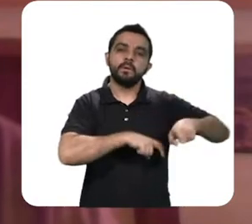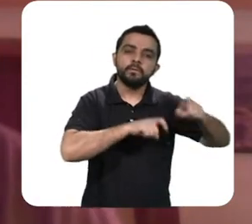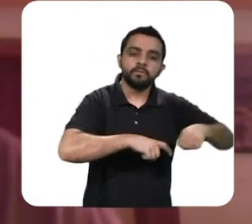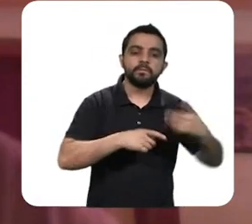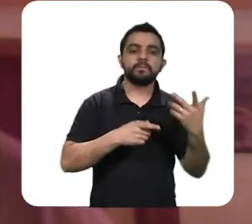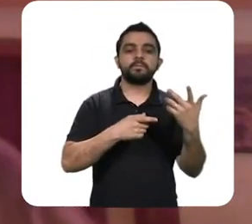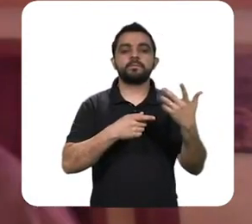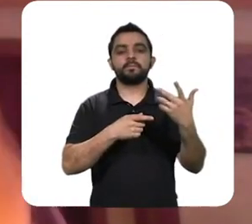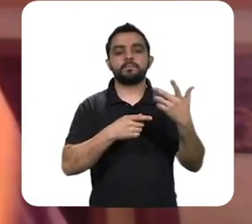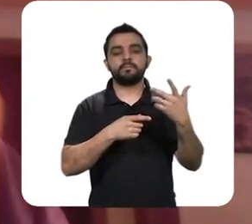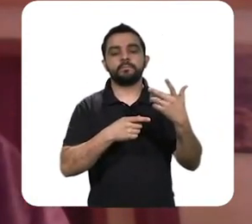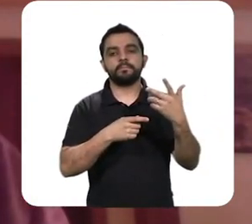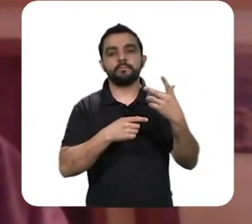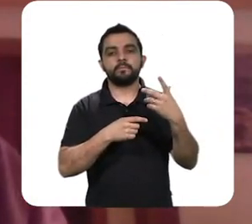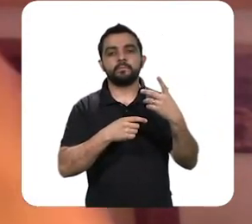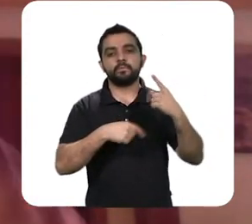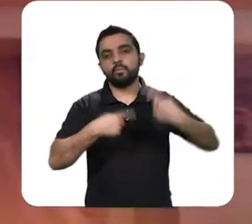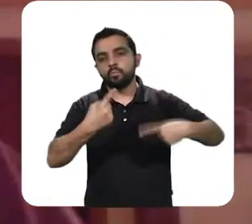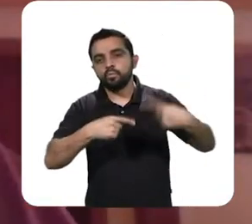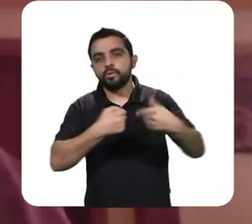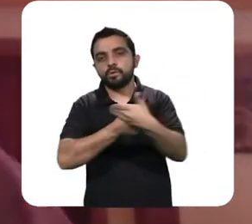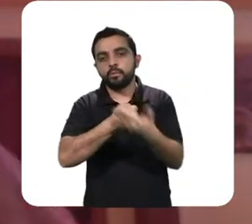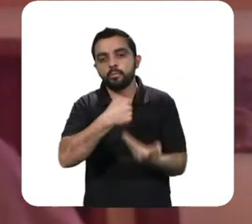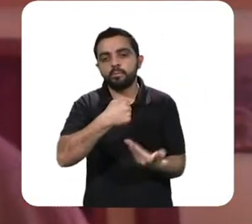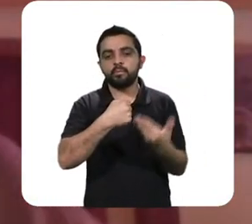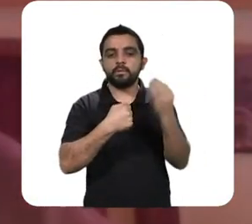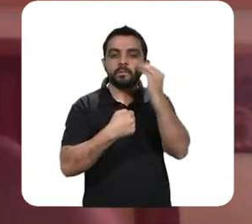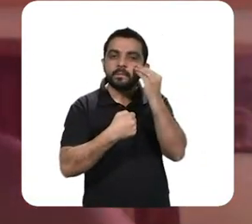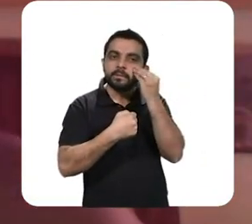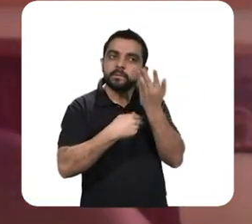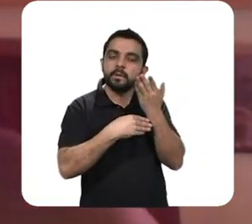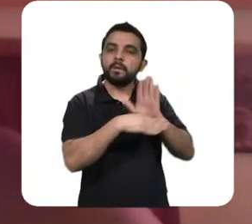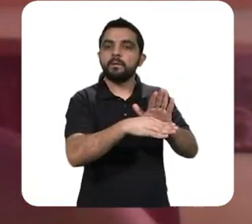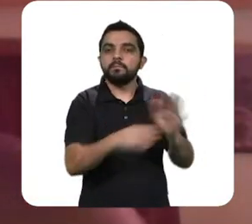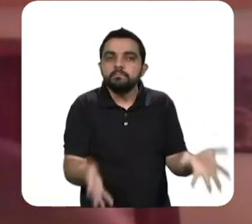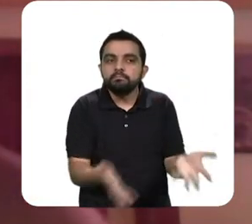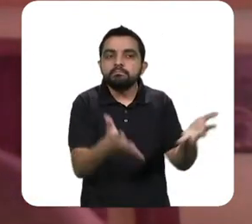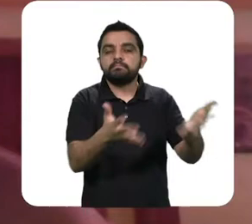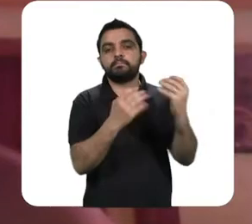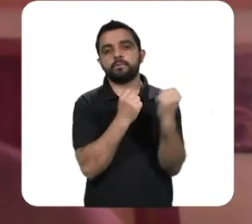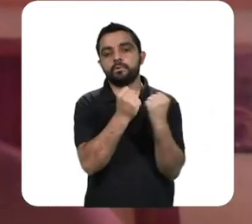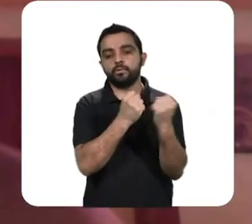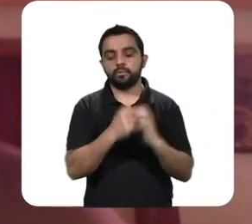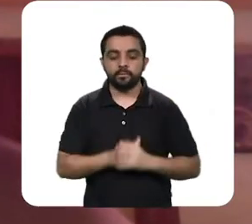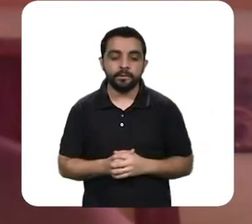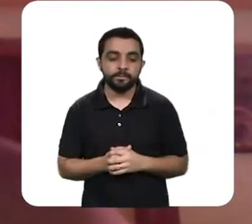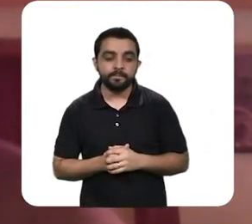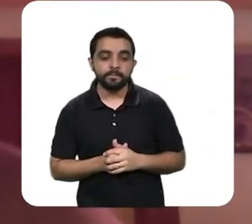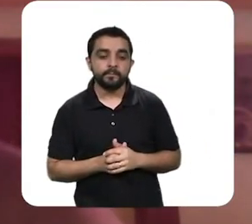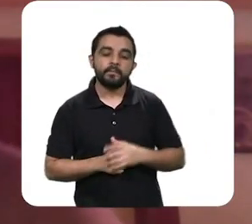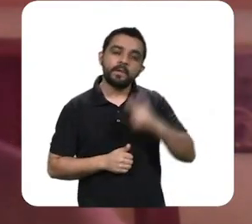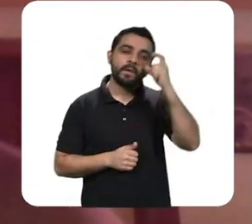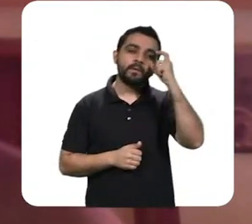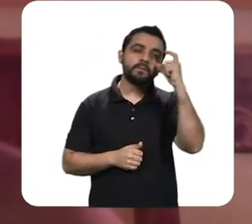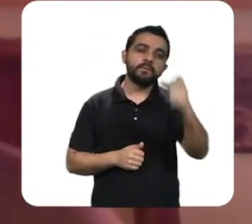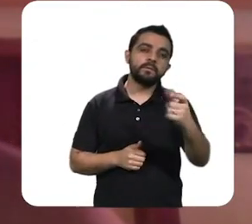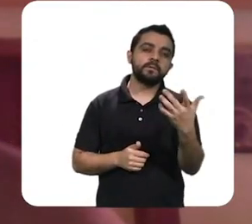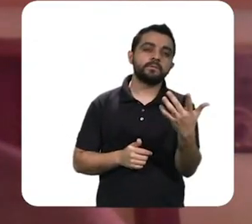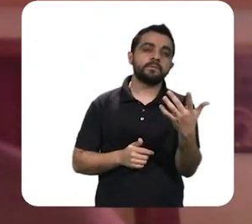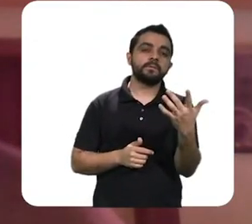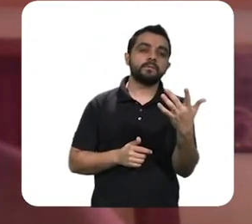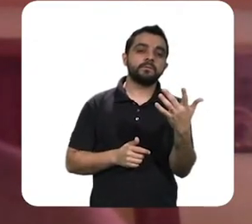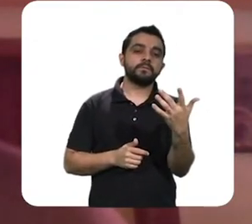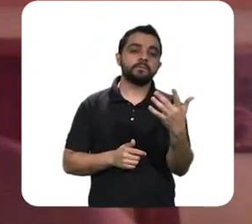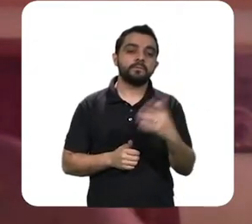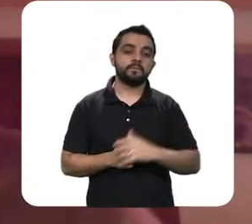obras públicas, uma série de medidas nesse New Deal. É muito interessante porque, embora não